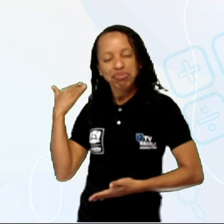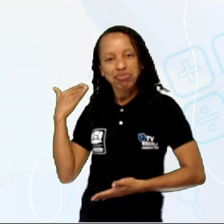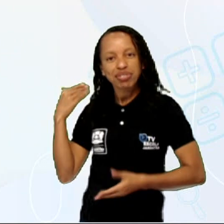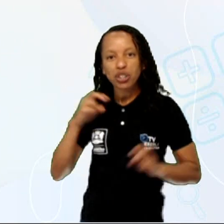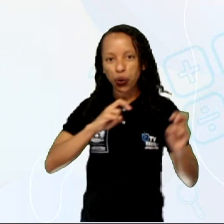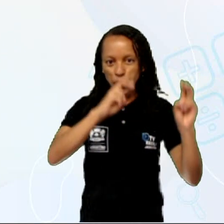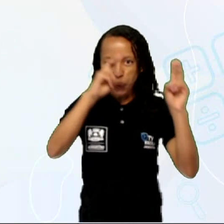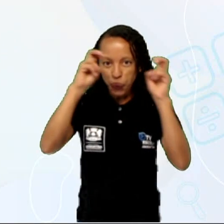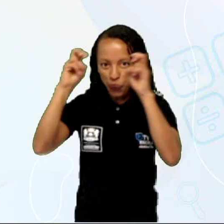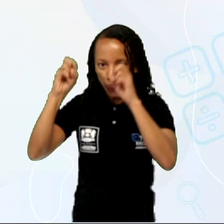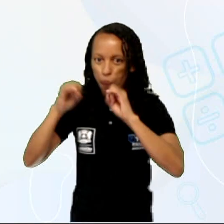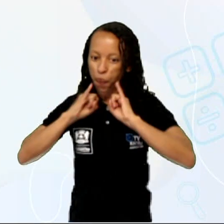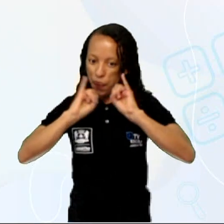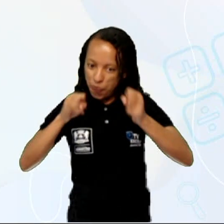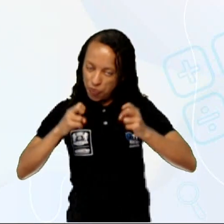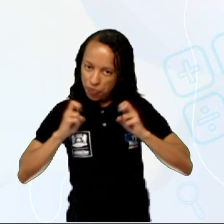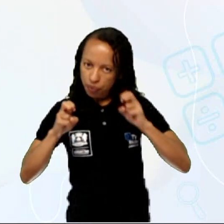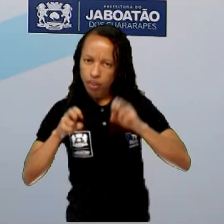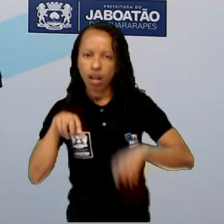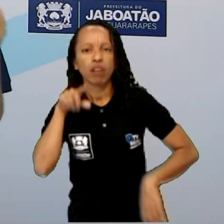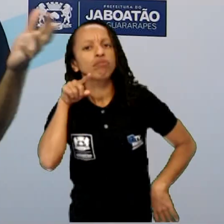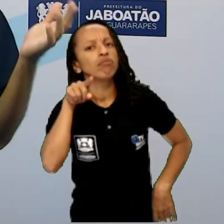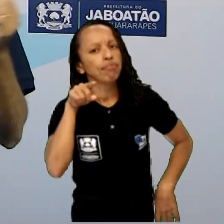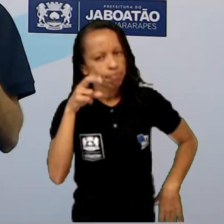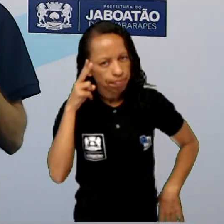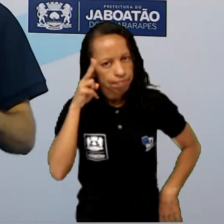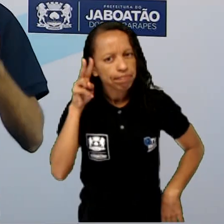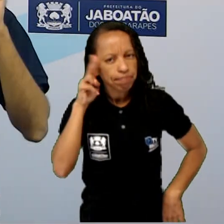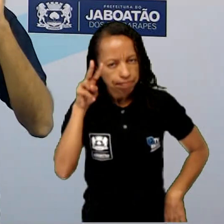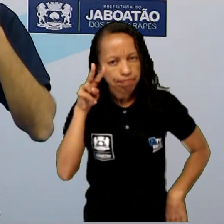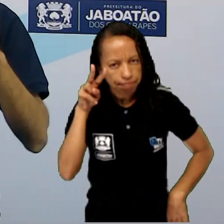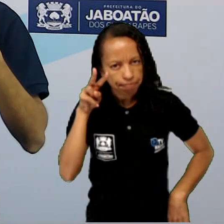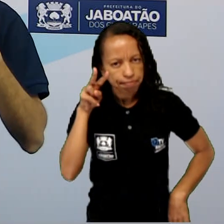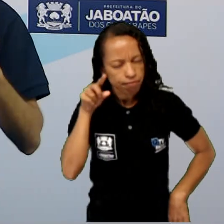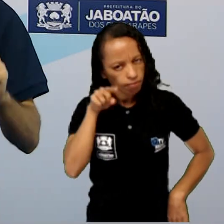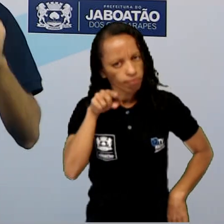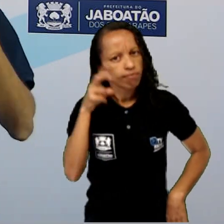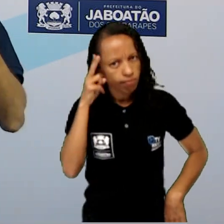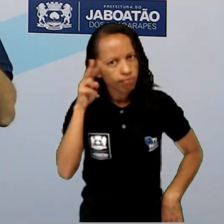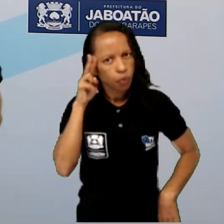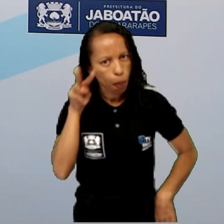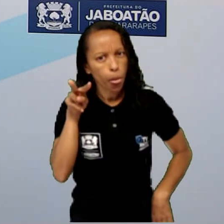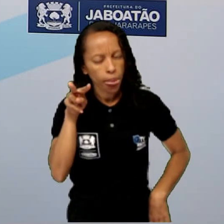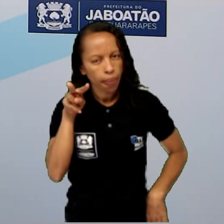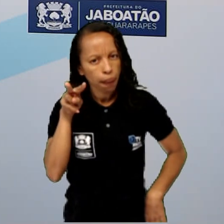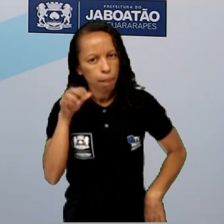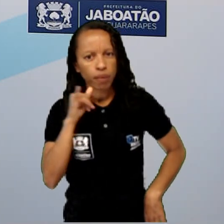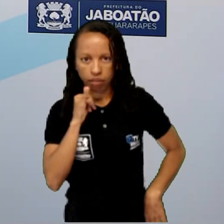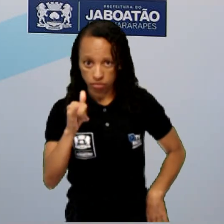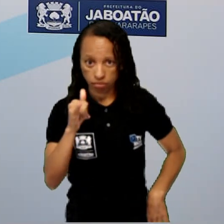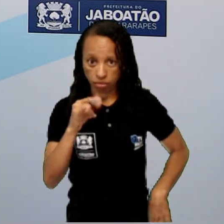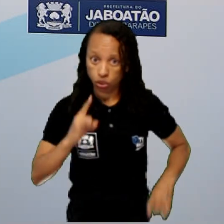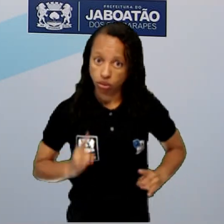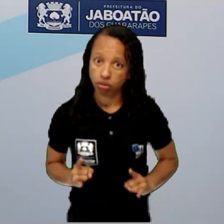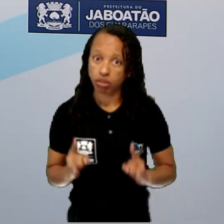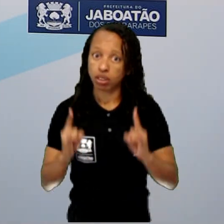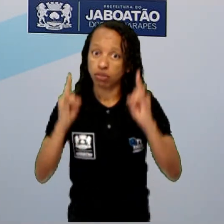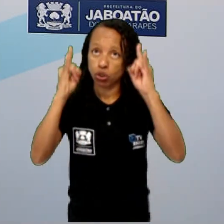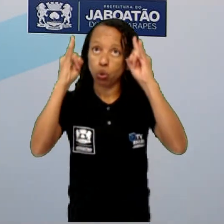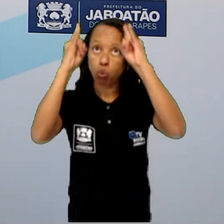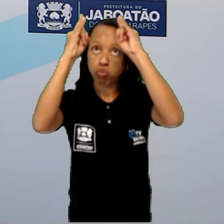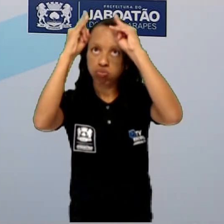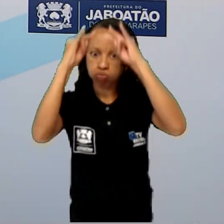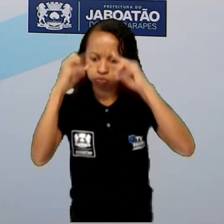Guararapes. Você lembra... Volta para cá. Você lembra que eu disse a você sobre o edifício Gisele, que ele